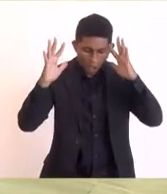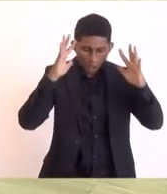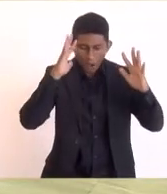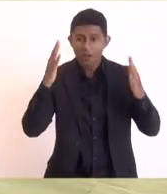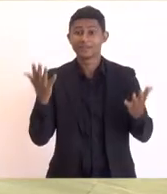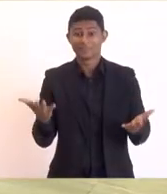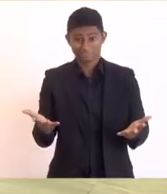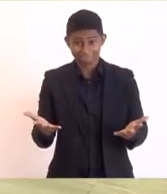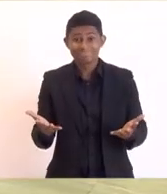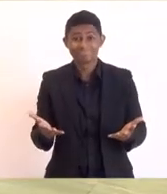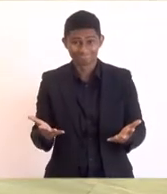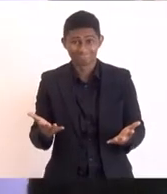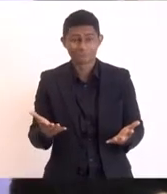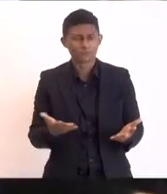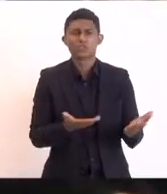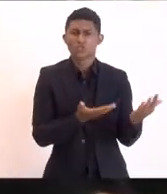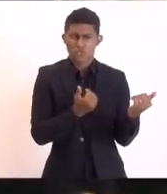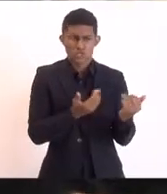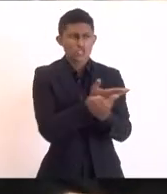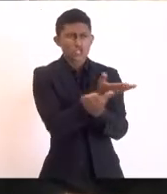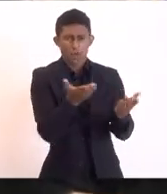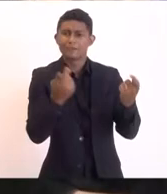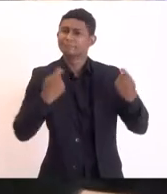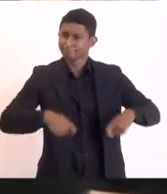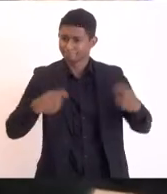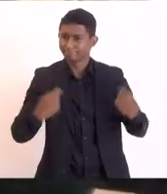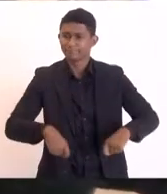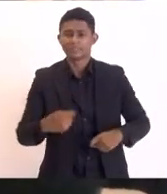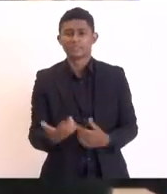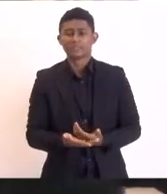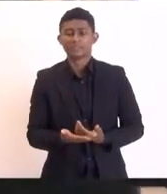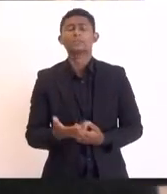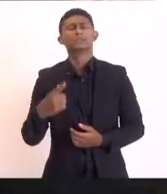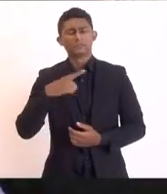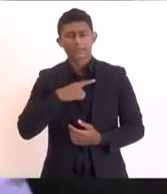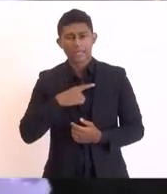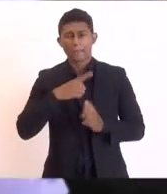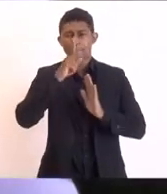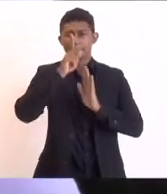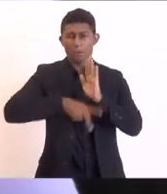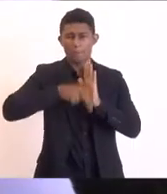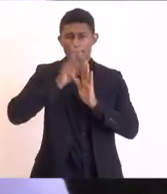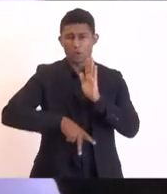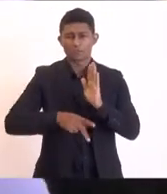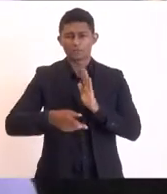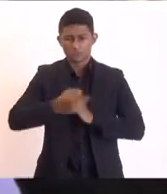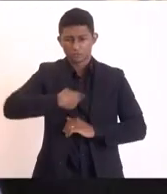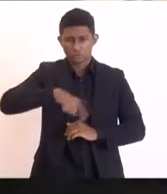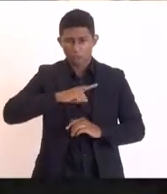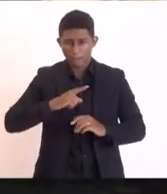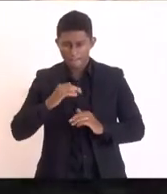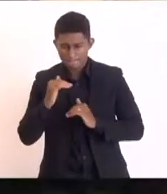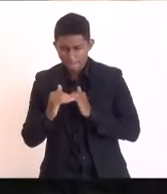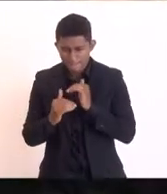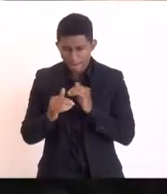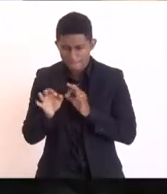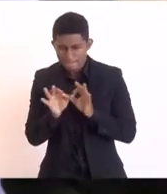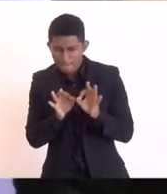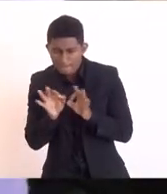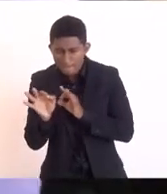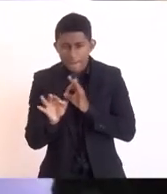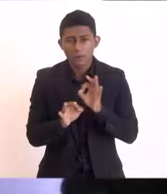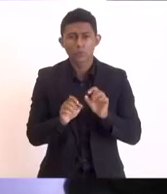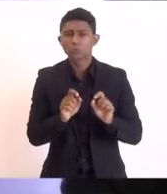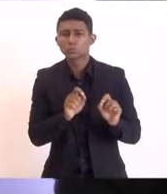ambiente significa para ele e nesse sentido temos um projeto em desenvolvimento para a